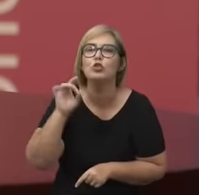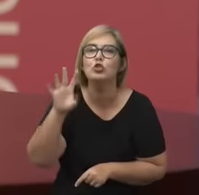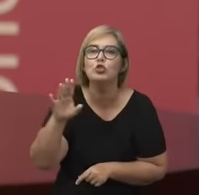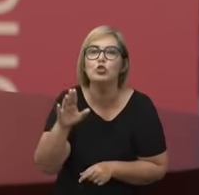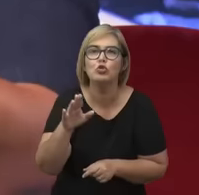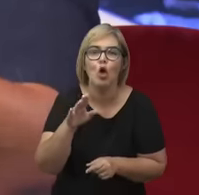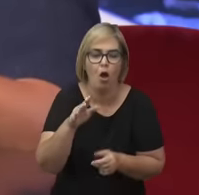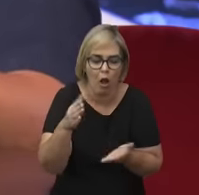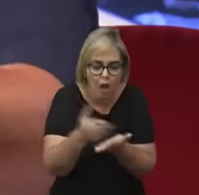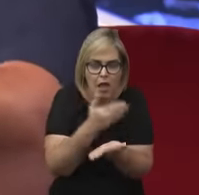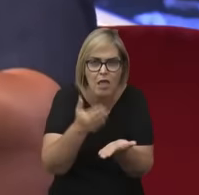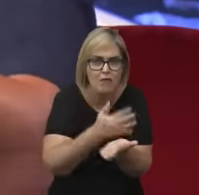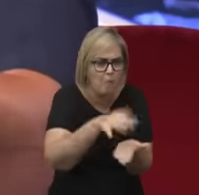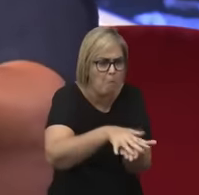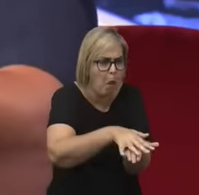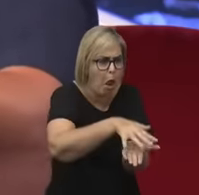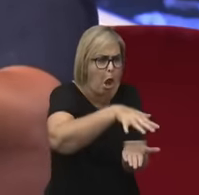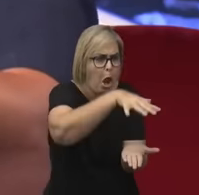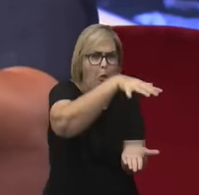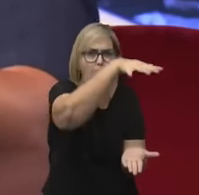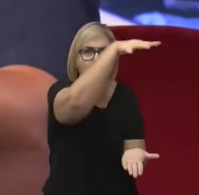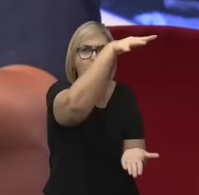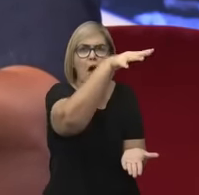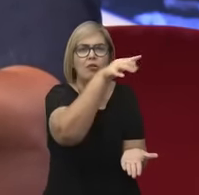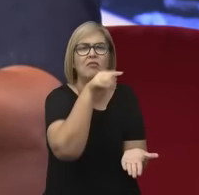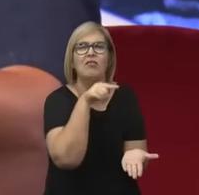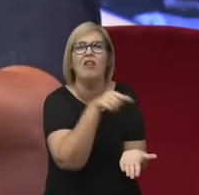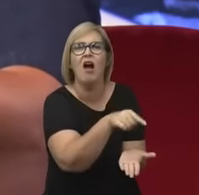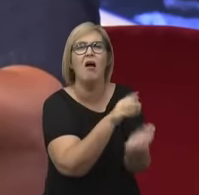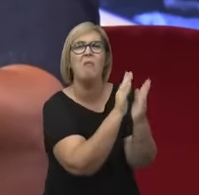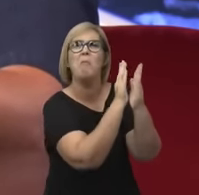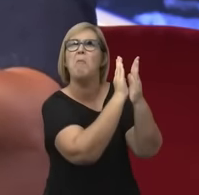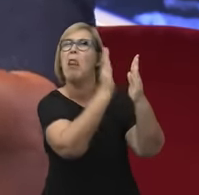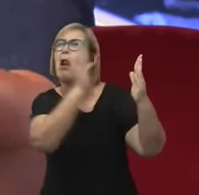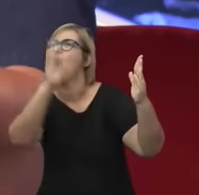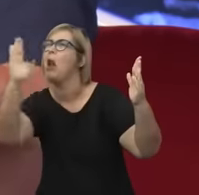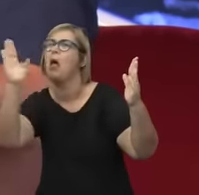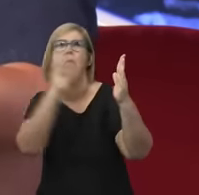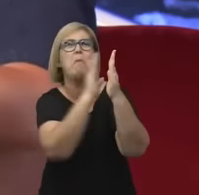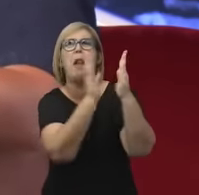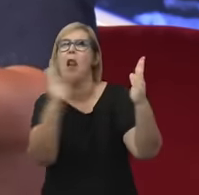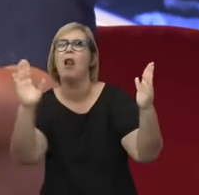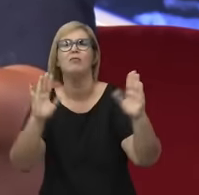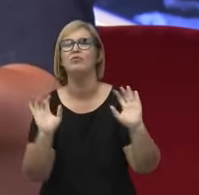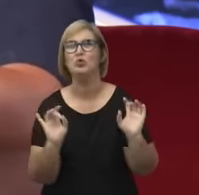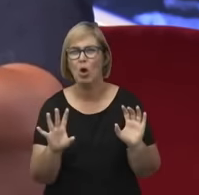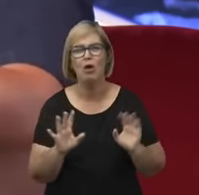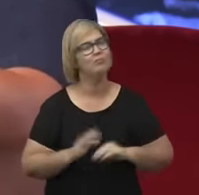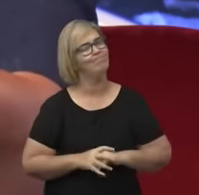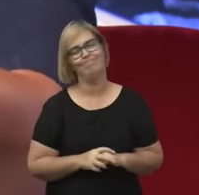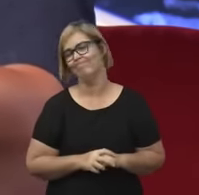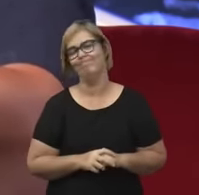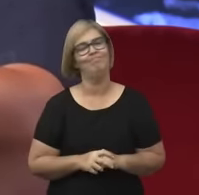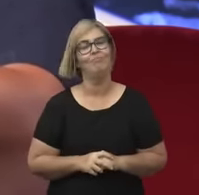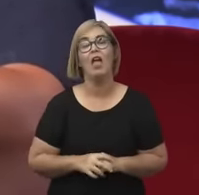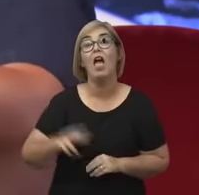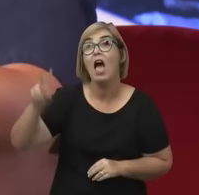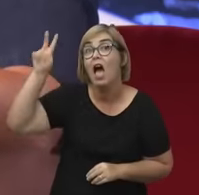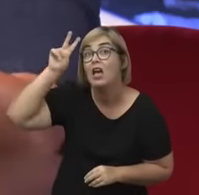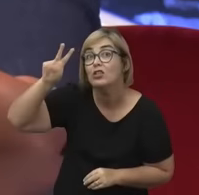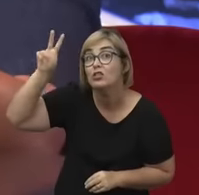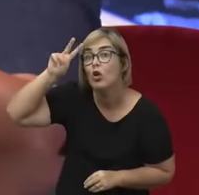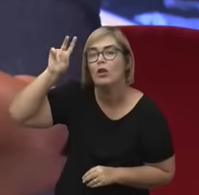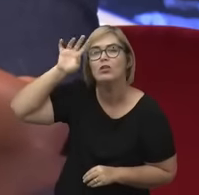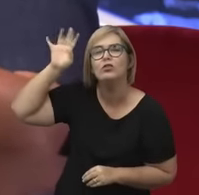empoeirados em estantes de bibliotecas. A história da filosofia, a proposta é pensar a história da